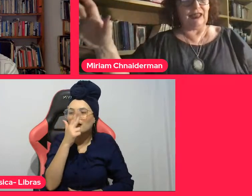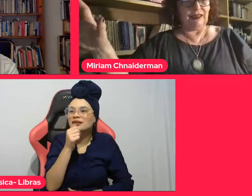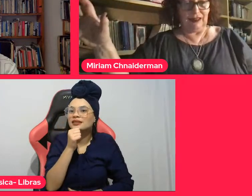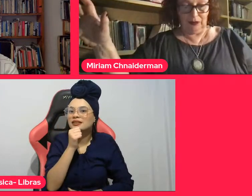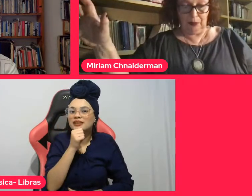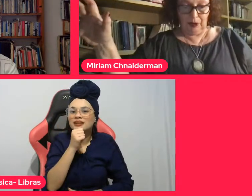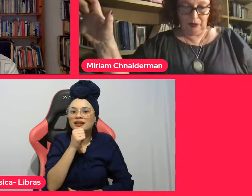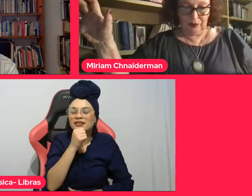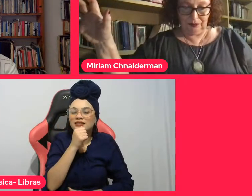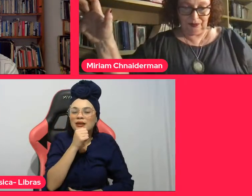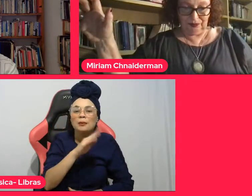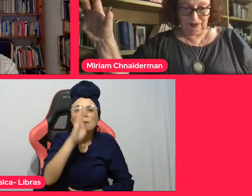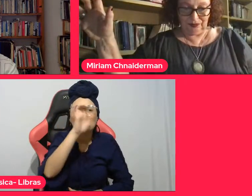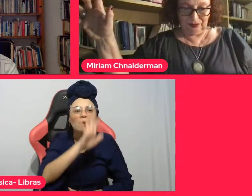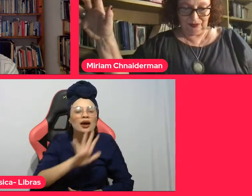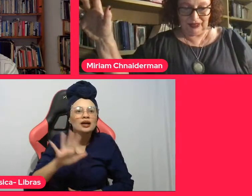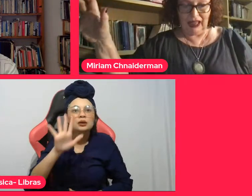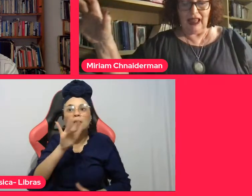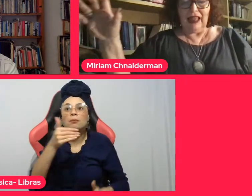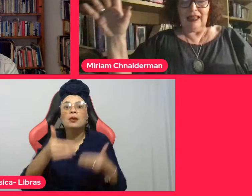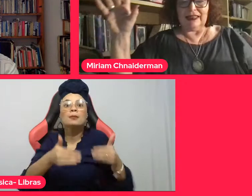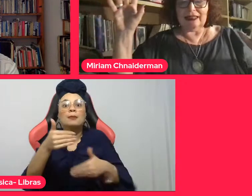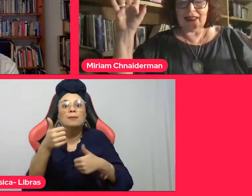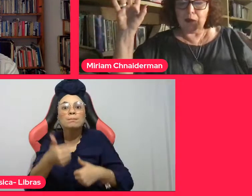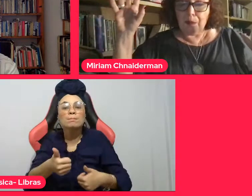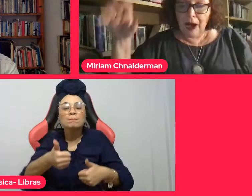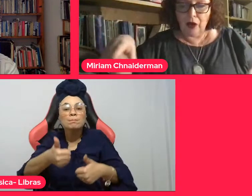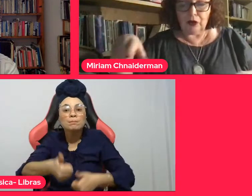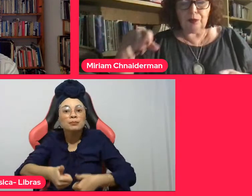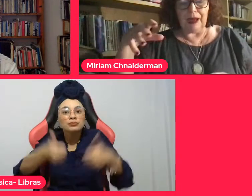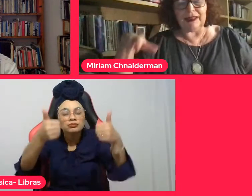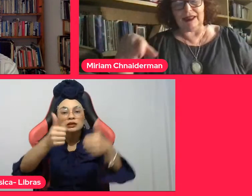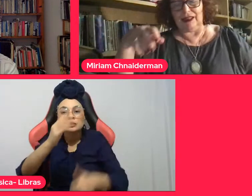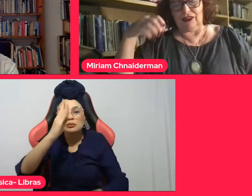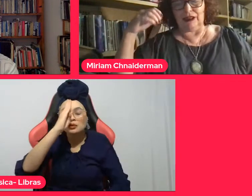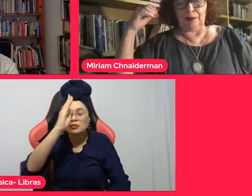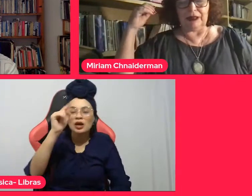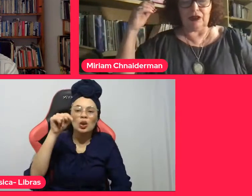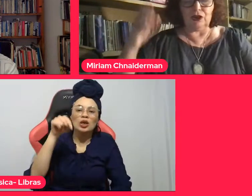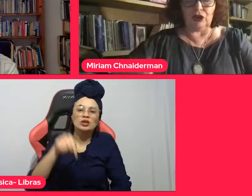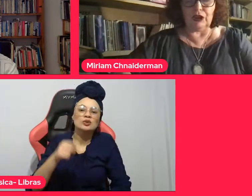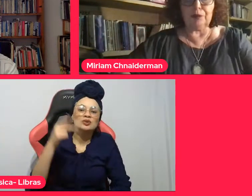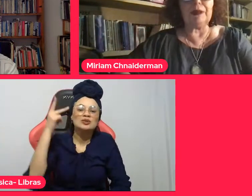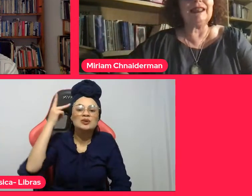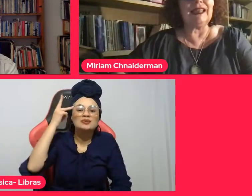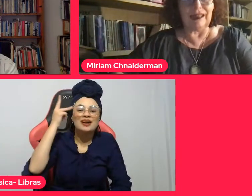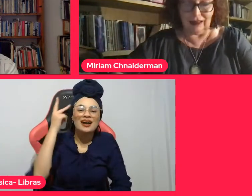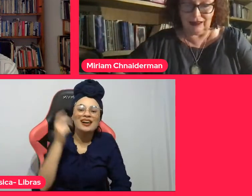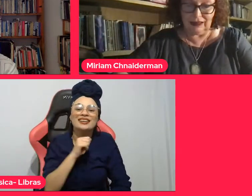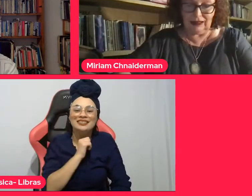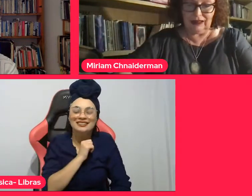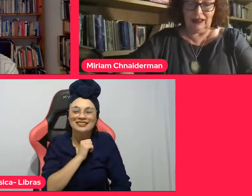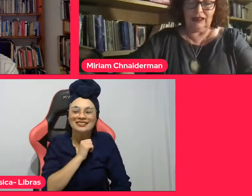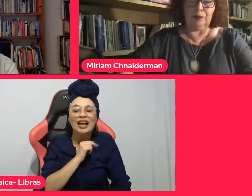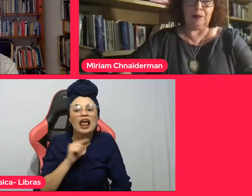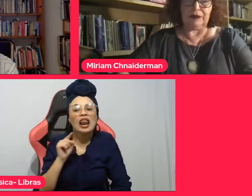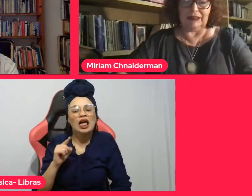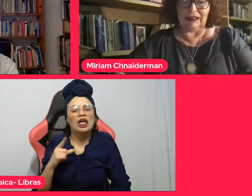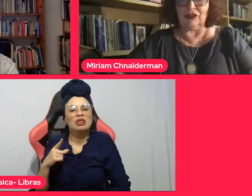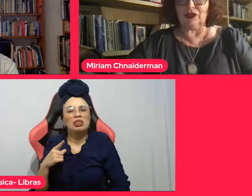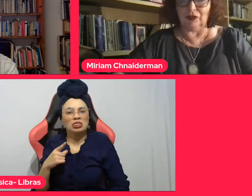acontece em São Paulo. De São Paulo partiram as expedições bandeirantes,